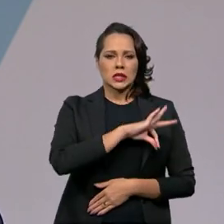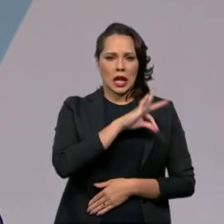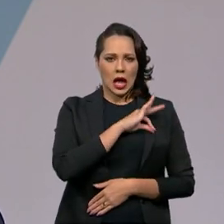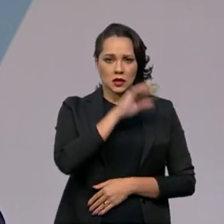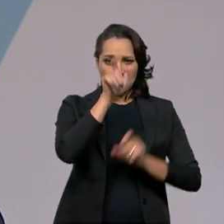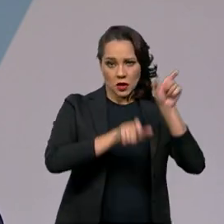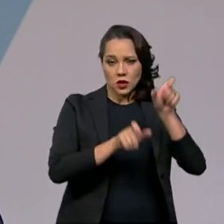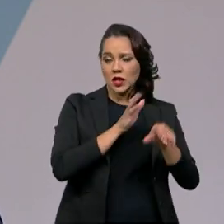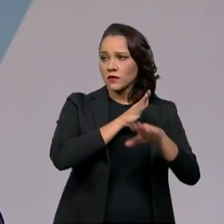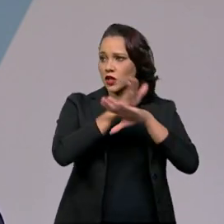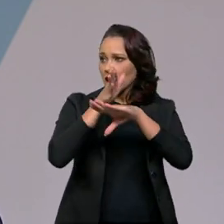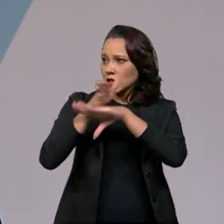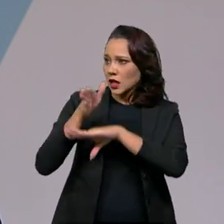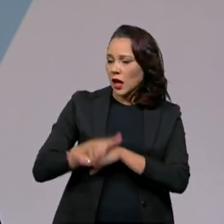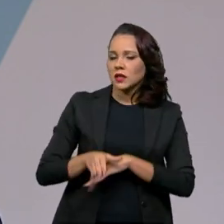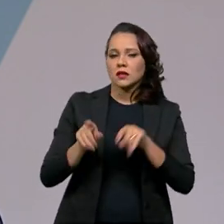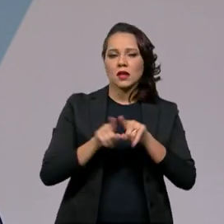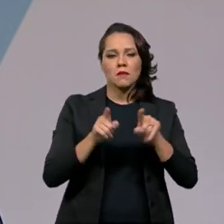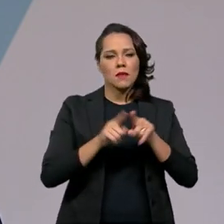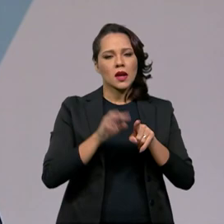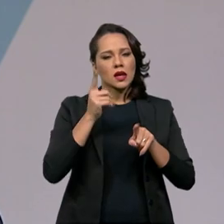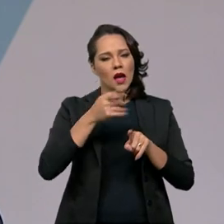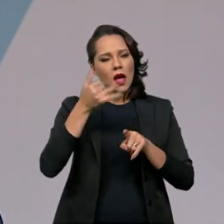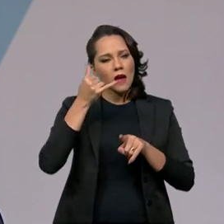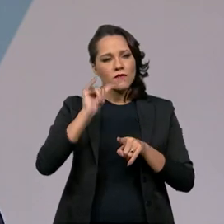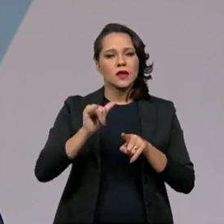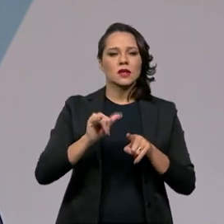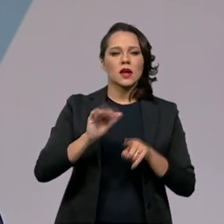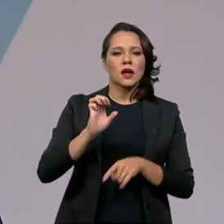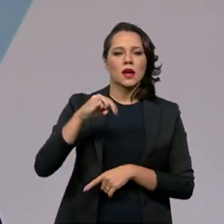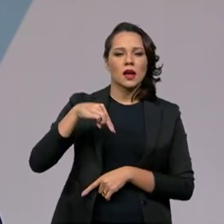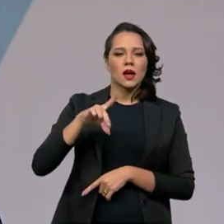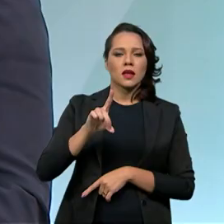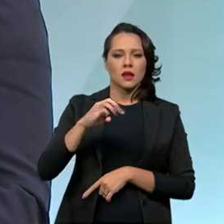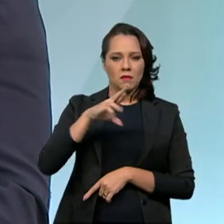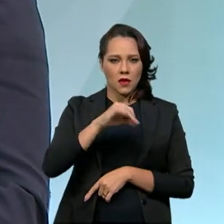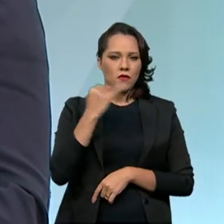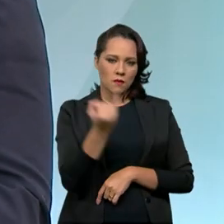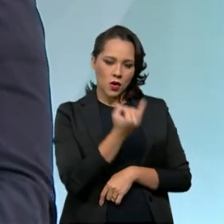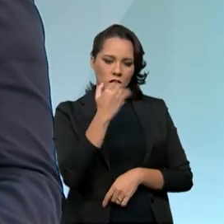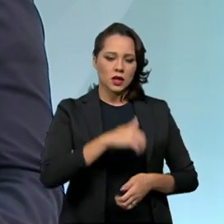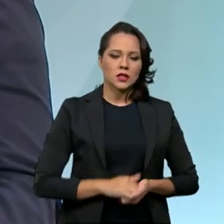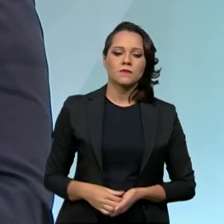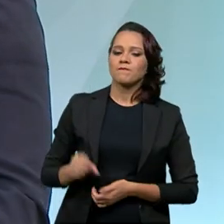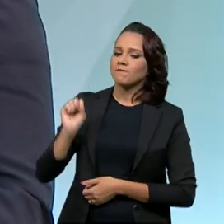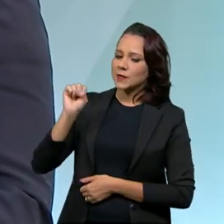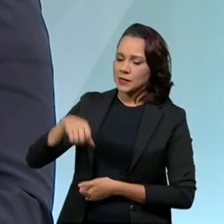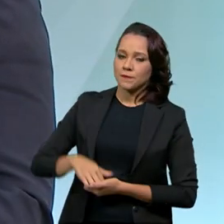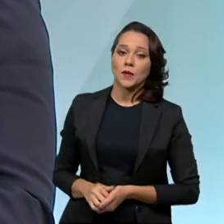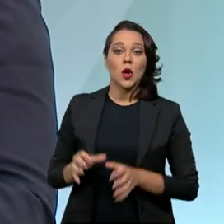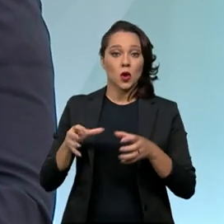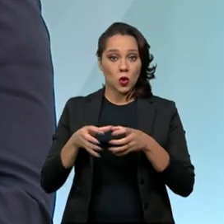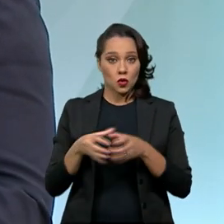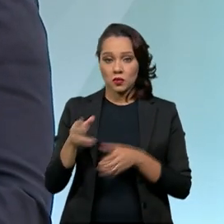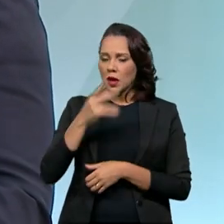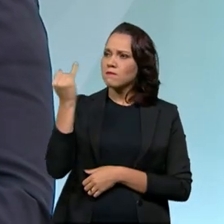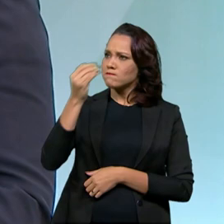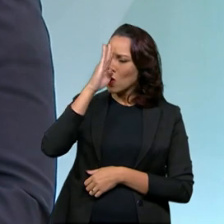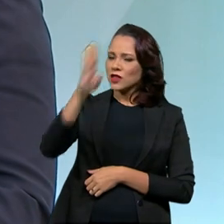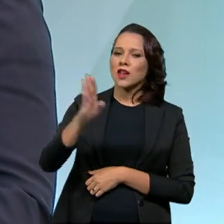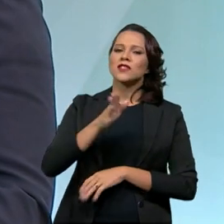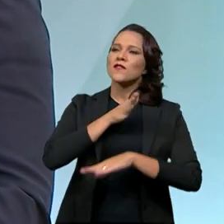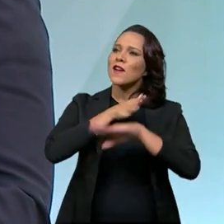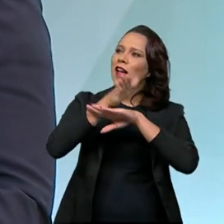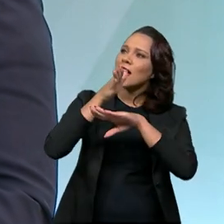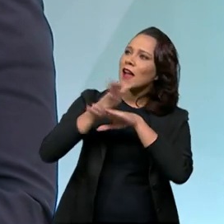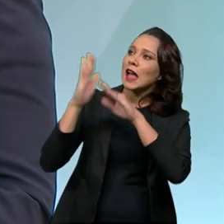comunitários de saúde, para os agentes de combate a endemias, foi importante? Com certeza. Os agentes comunitários de saúde são absolutamente fundamentais. A gente